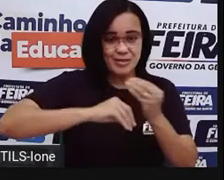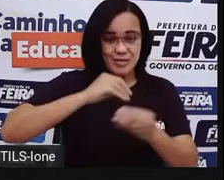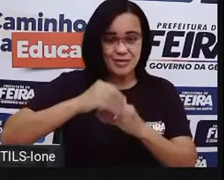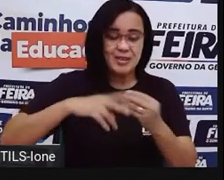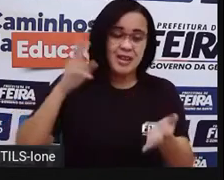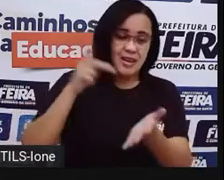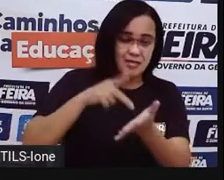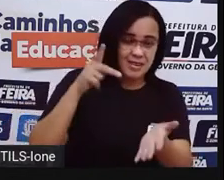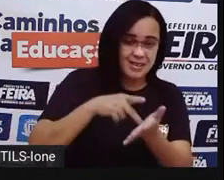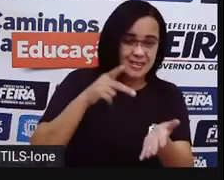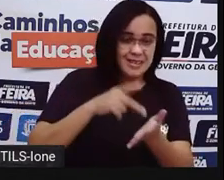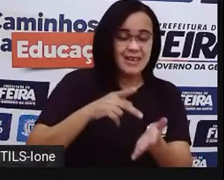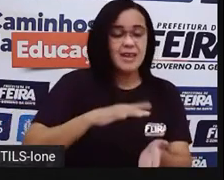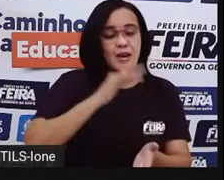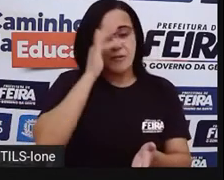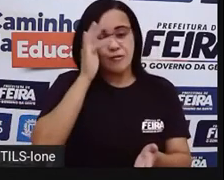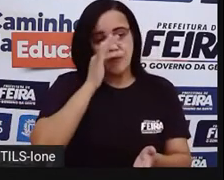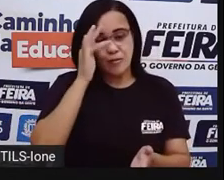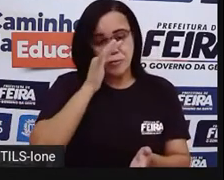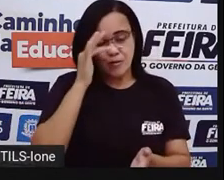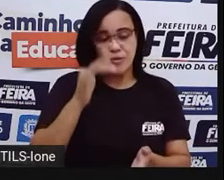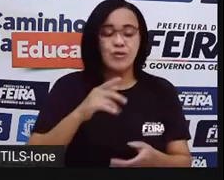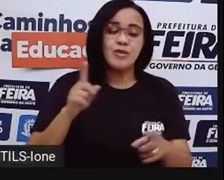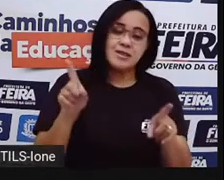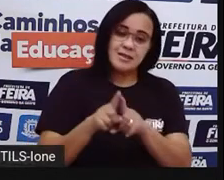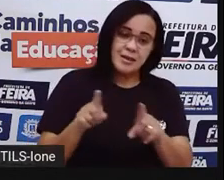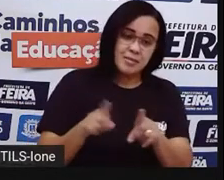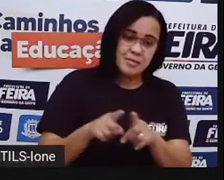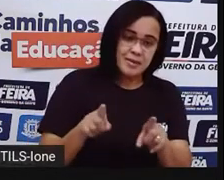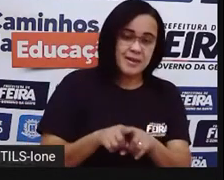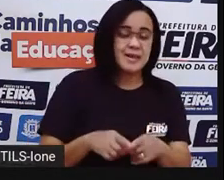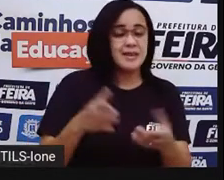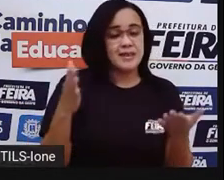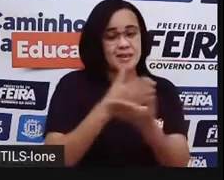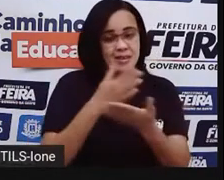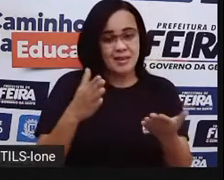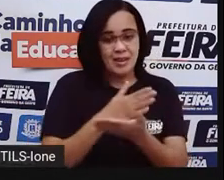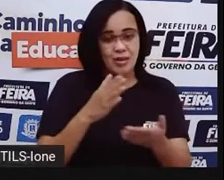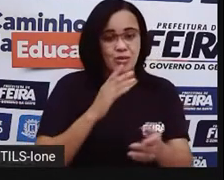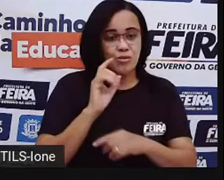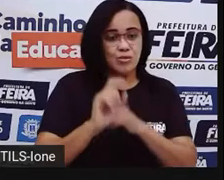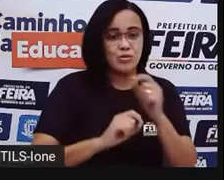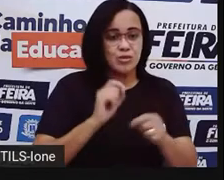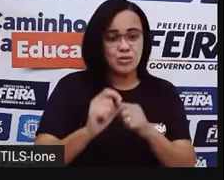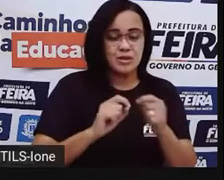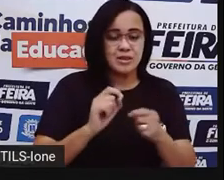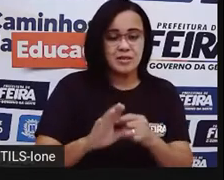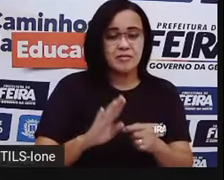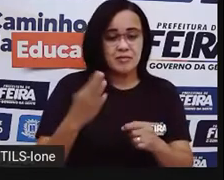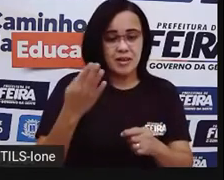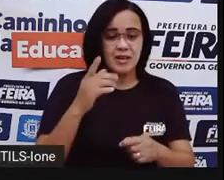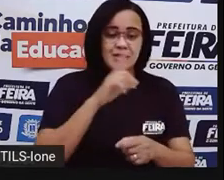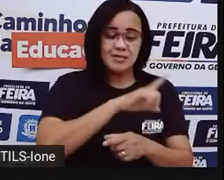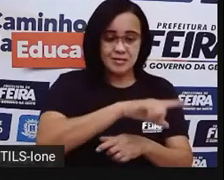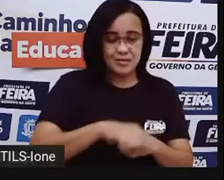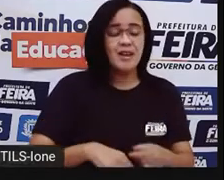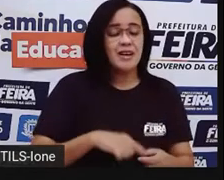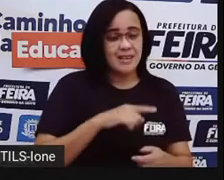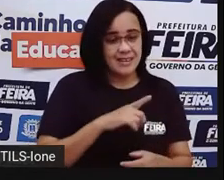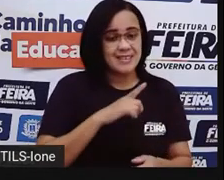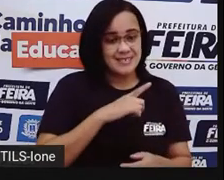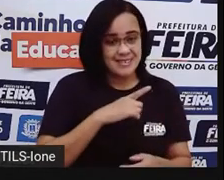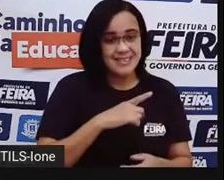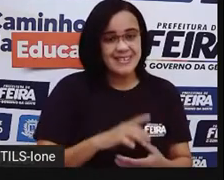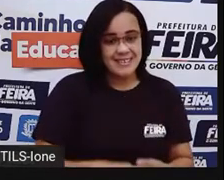realmente, né? E colocou vários elementos diferentes e ficou essa vaquinha linda e charmosa, né? Então,